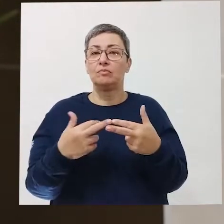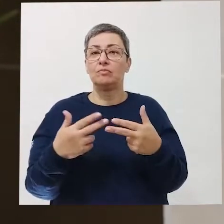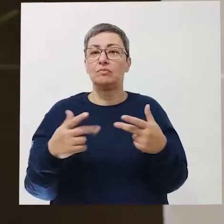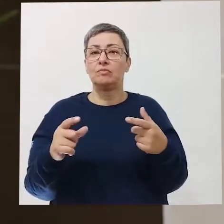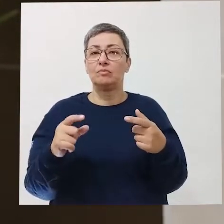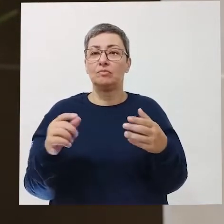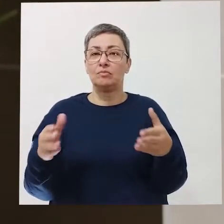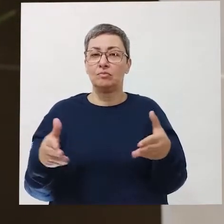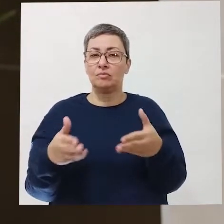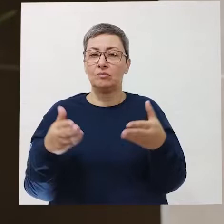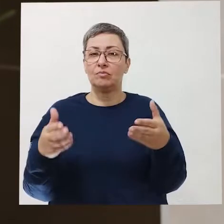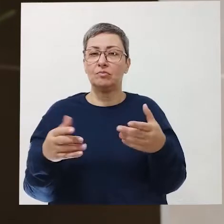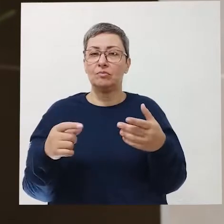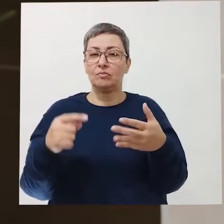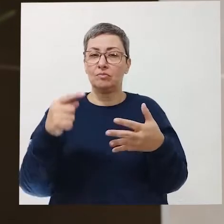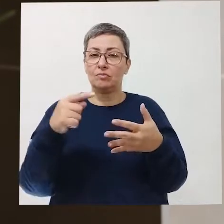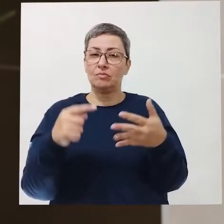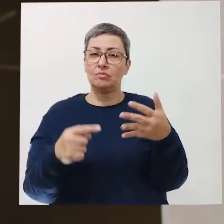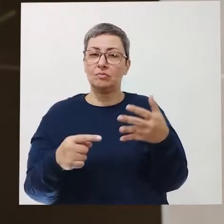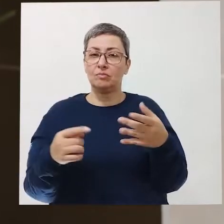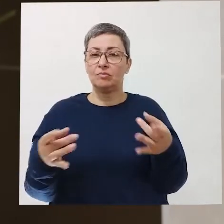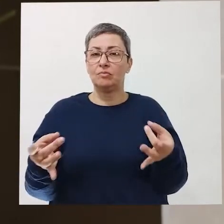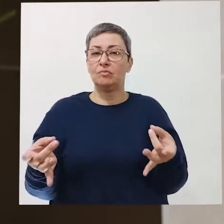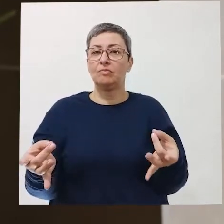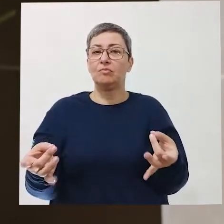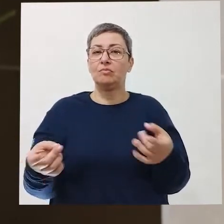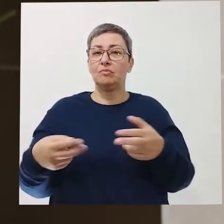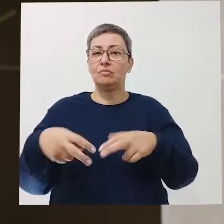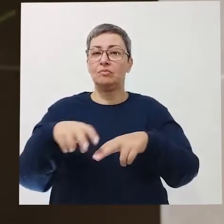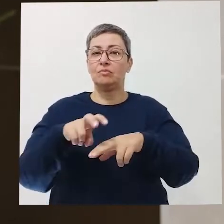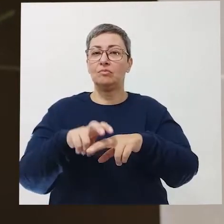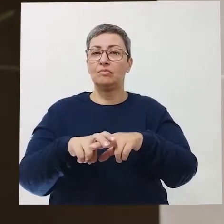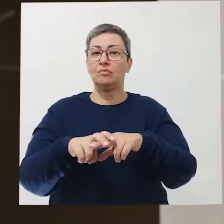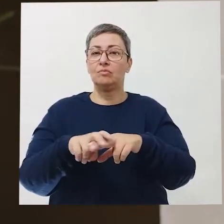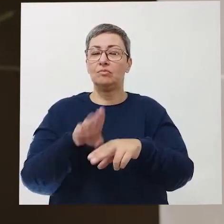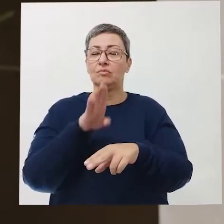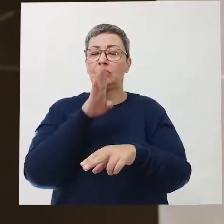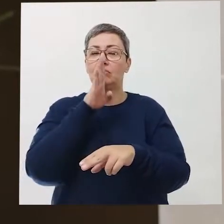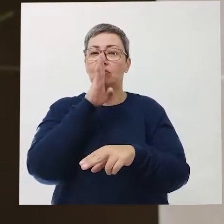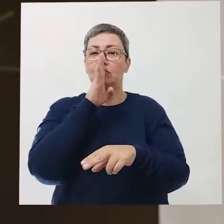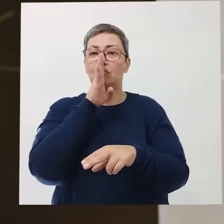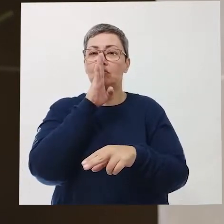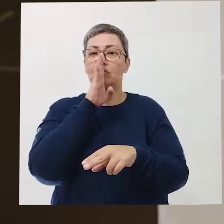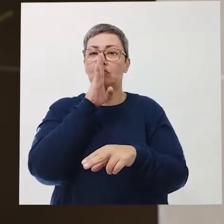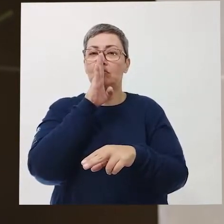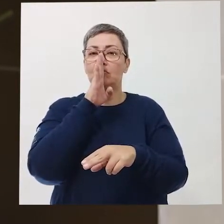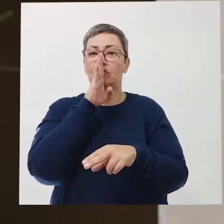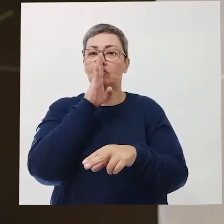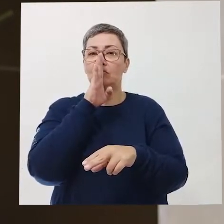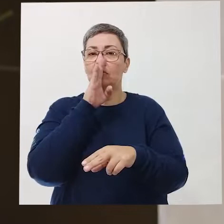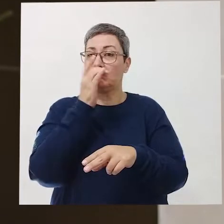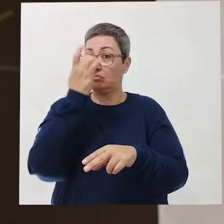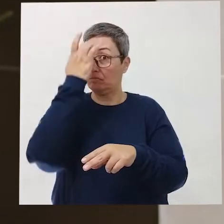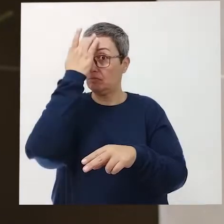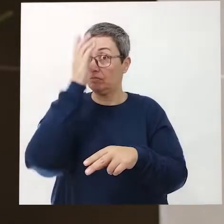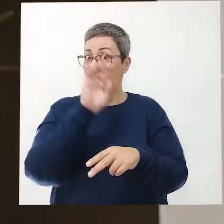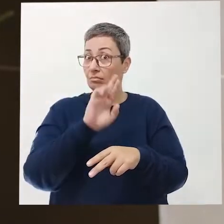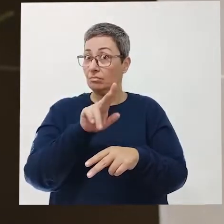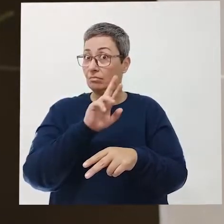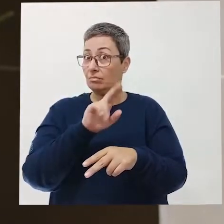estilos de meditação, mas basta você sentar, ficar quieto, que não é tão fácil.